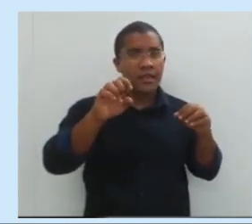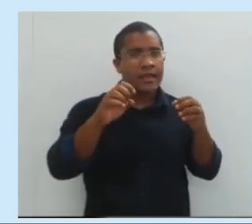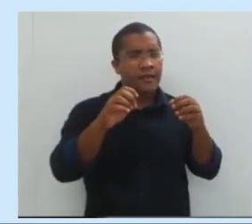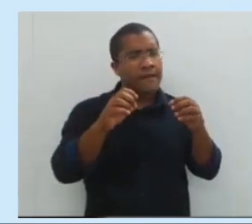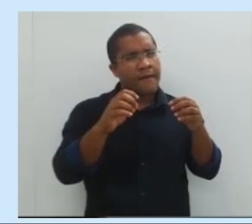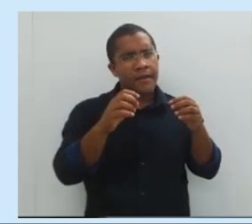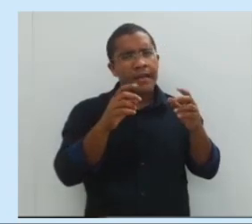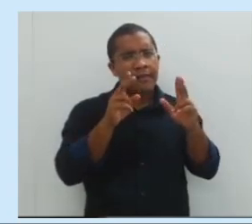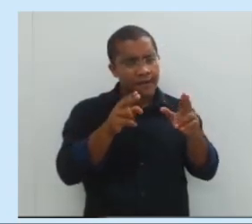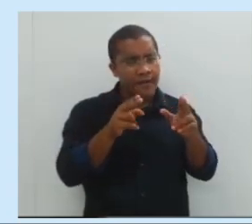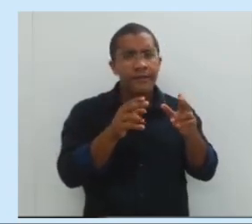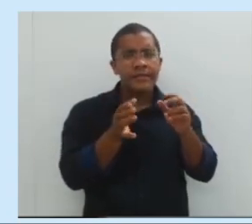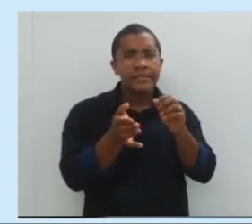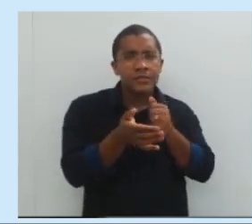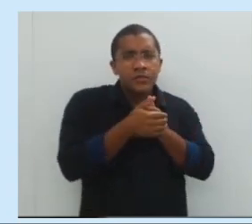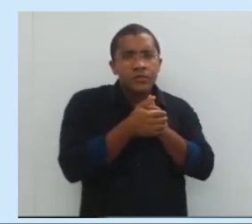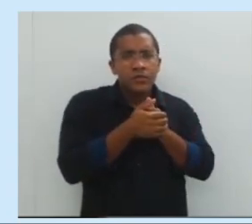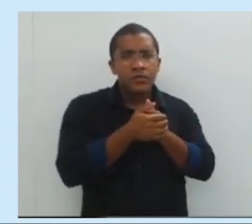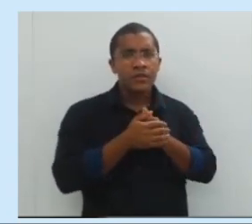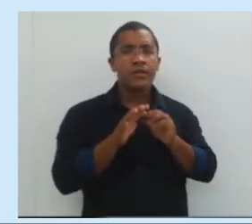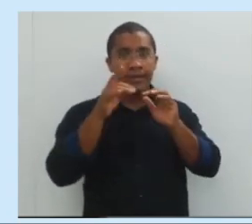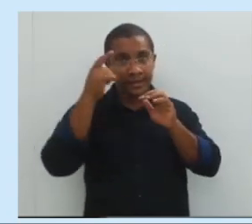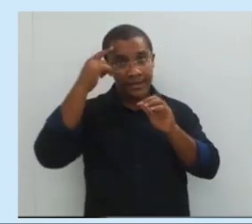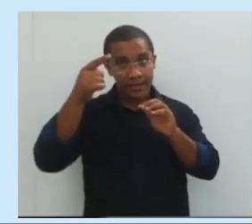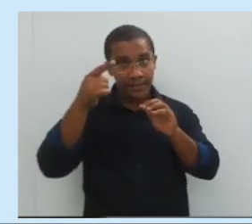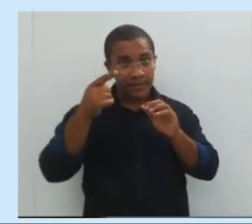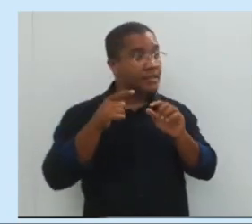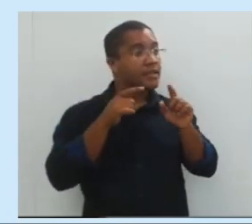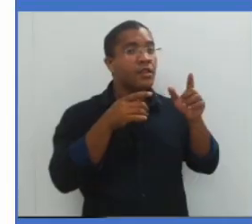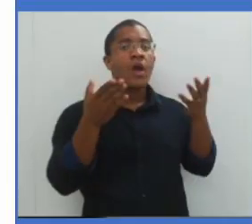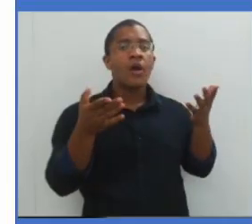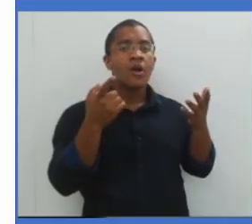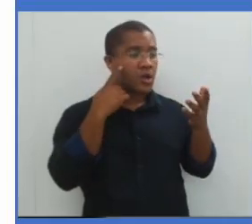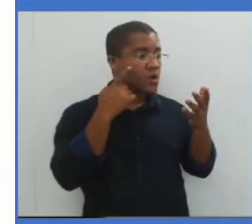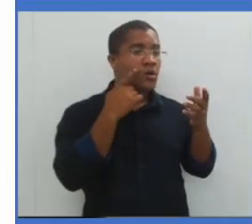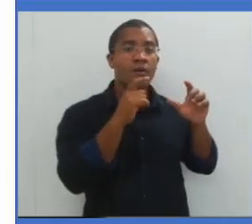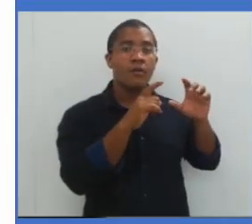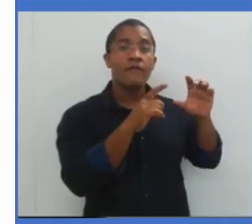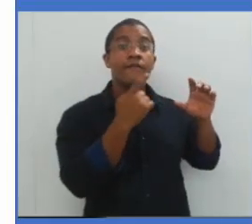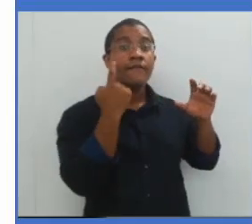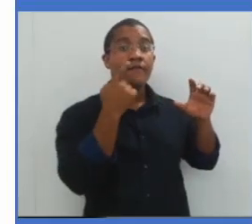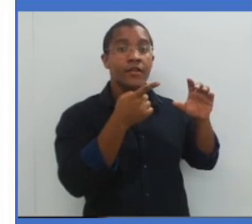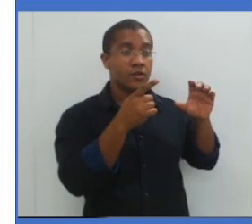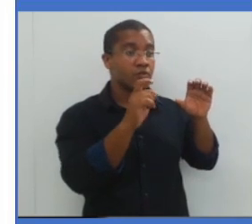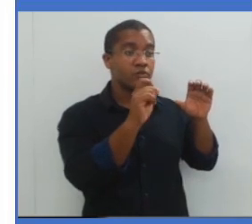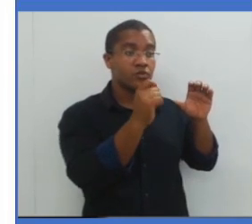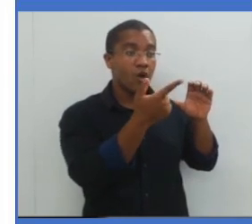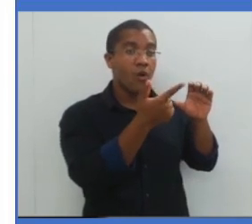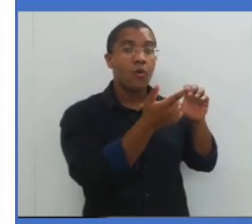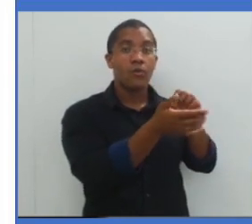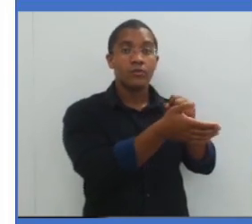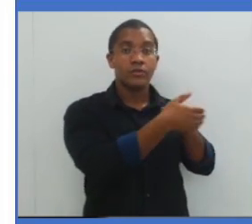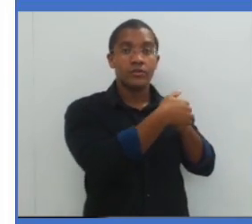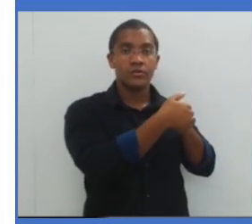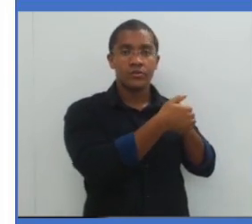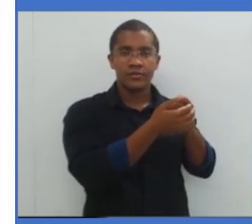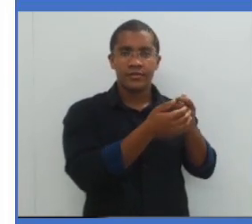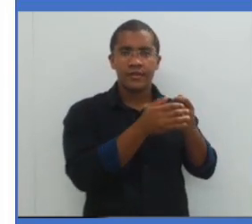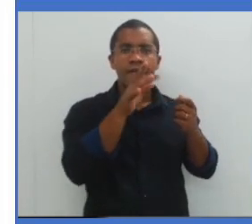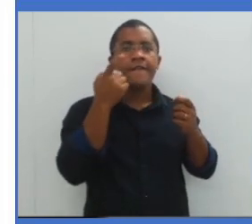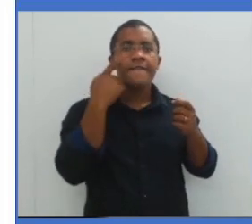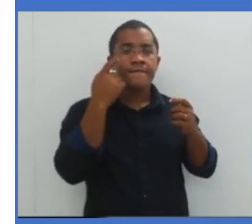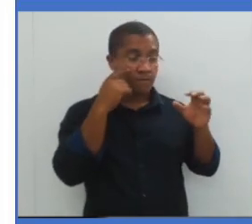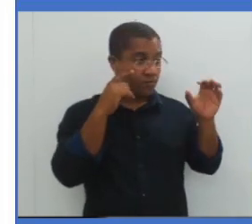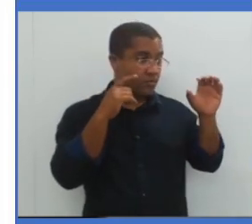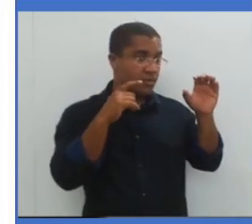Quem está escondido? O Sol. Não te esqueça disso. Vamos à imagem. É quando a